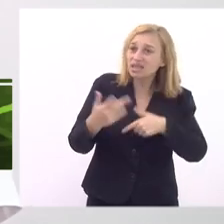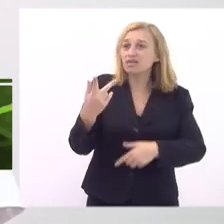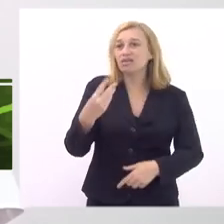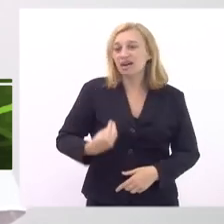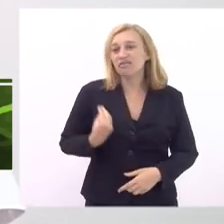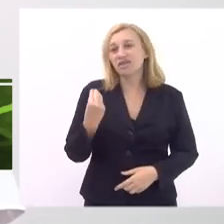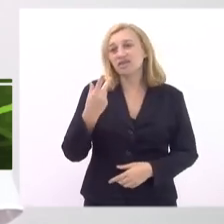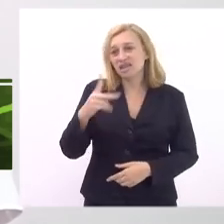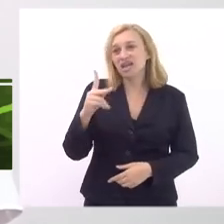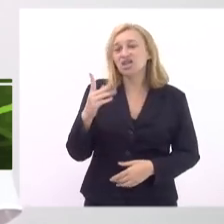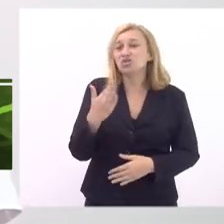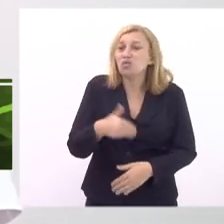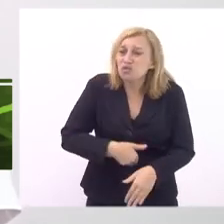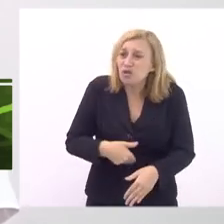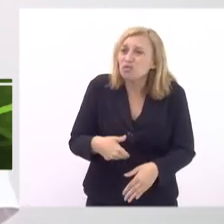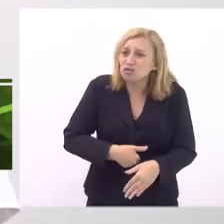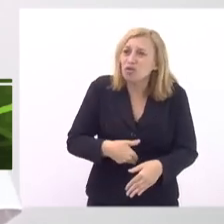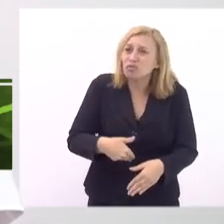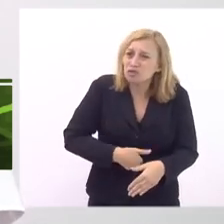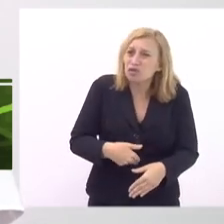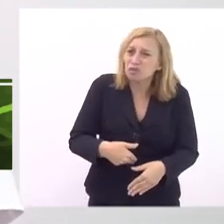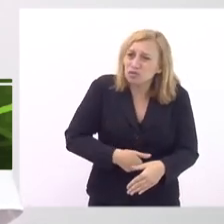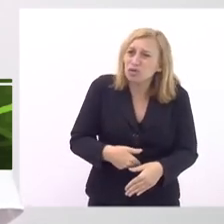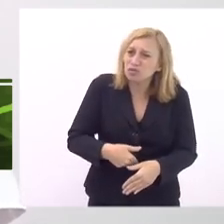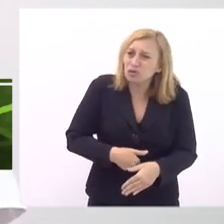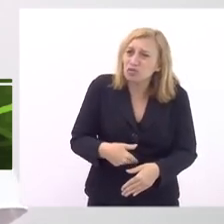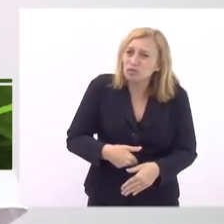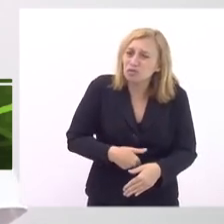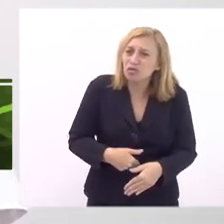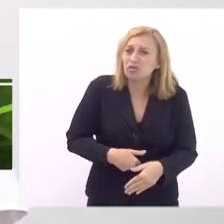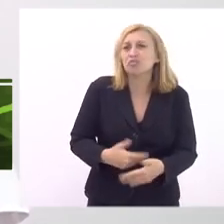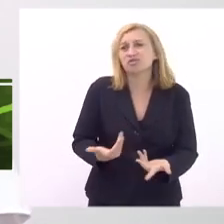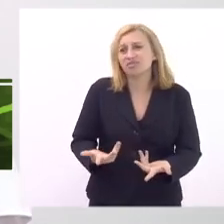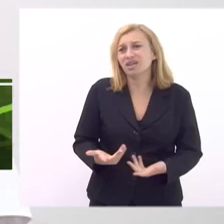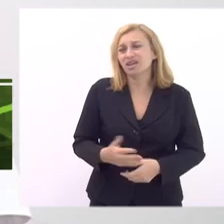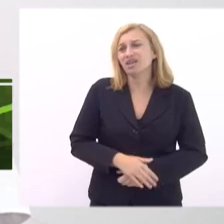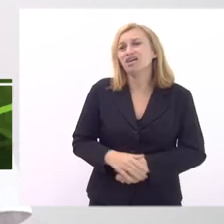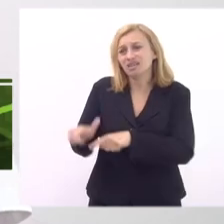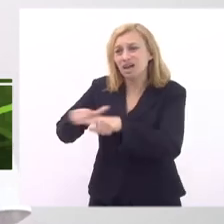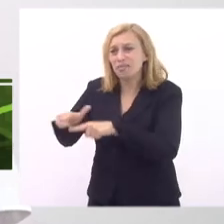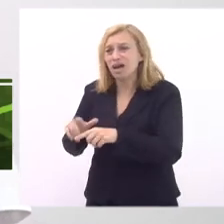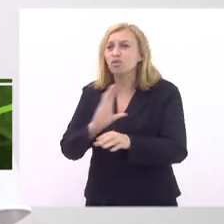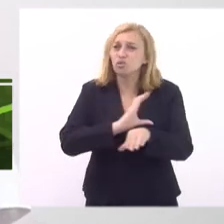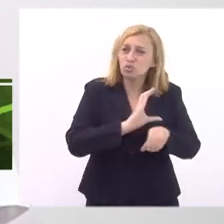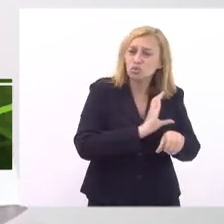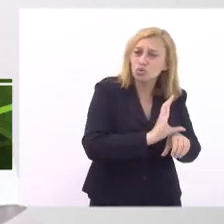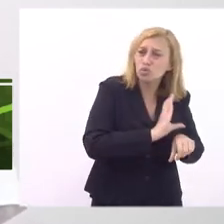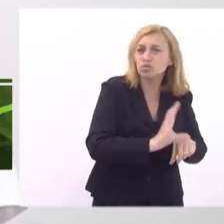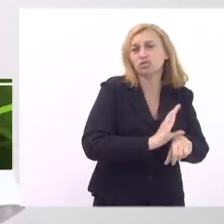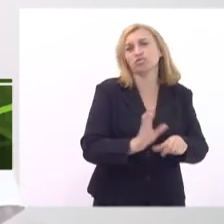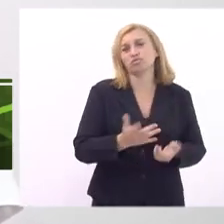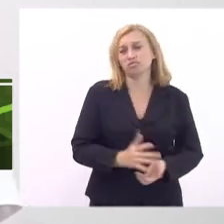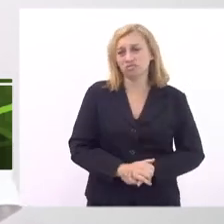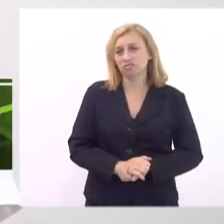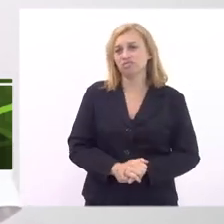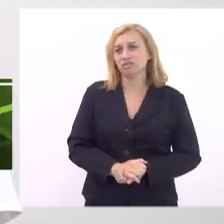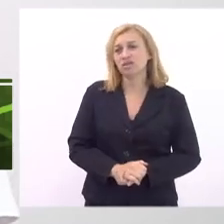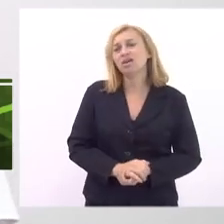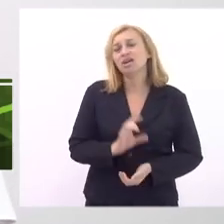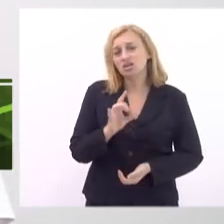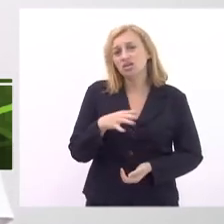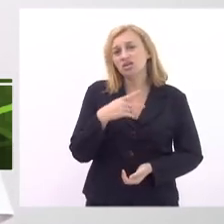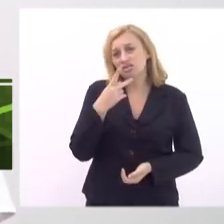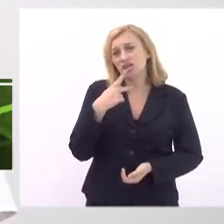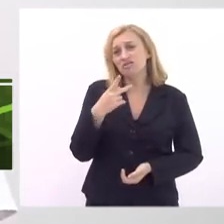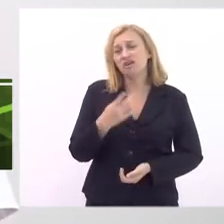fome que eles às vezes sentem mais rápido no trabalho ou no curso e era só isso